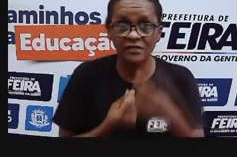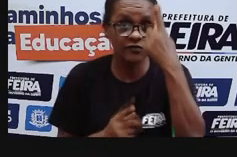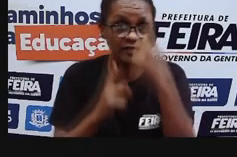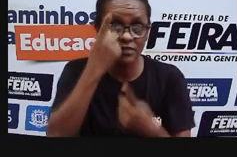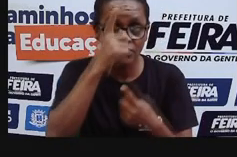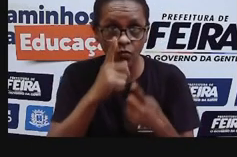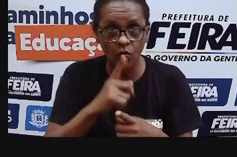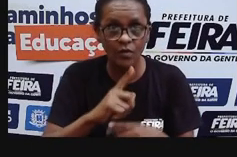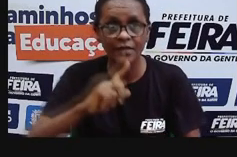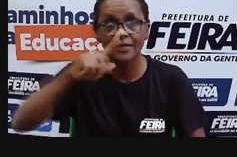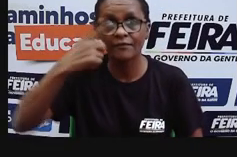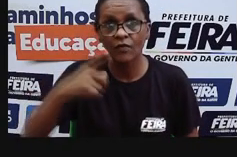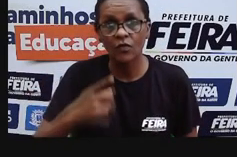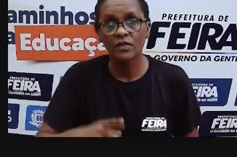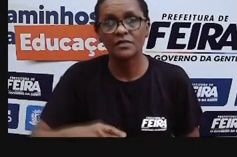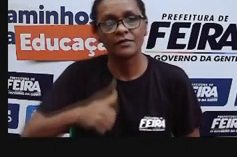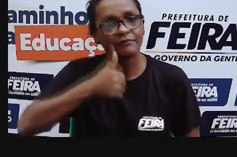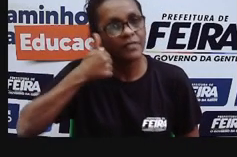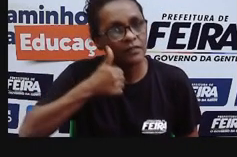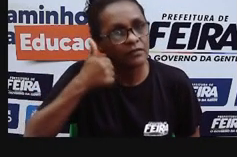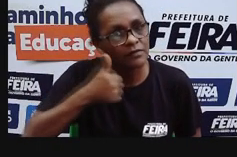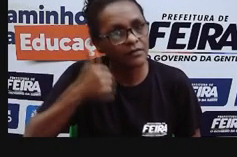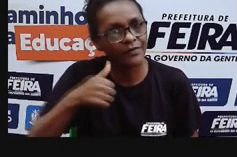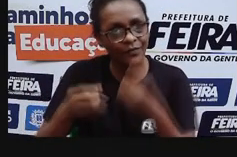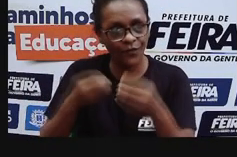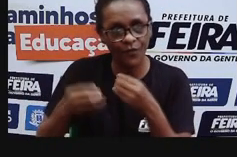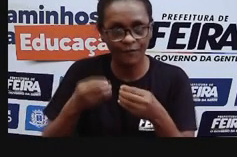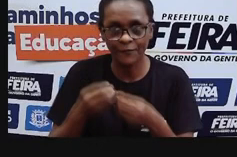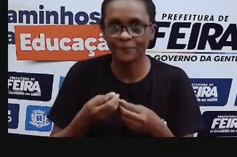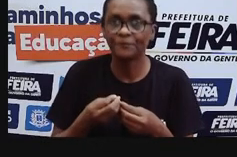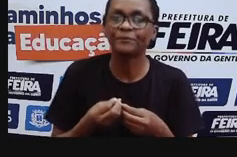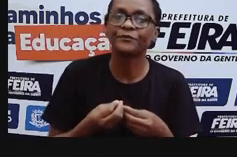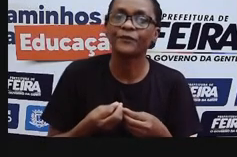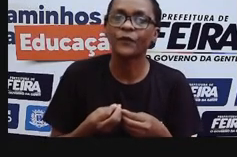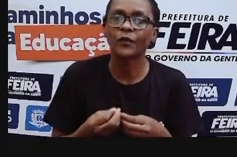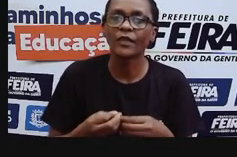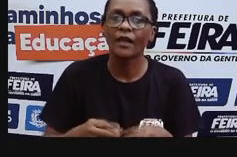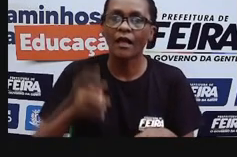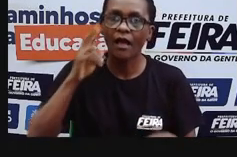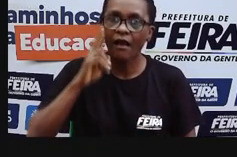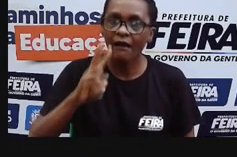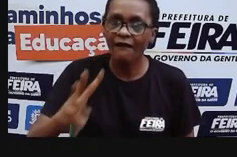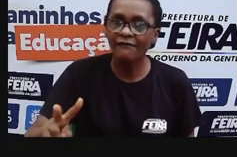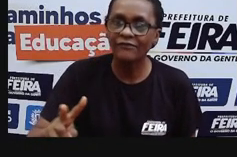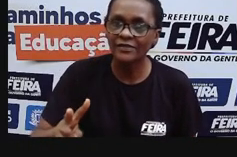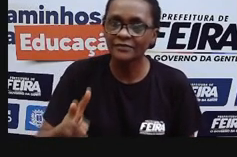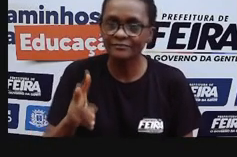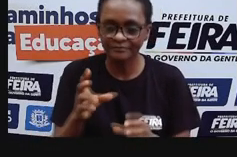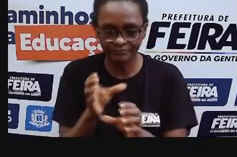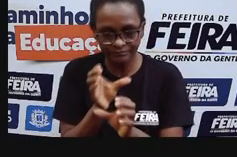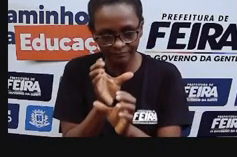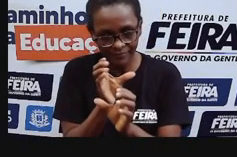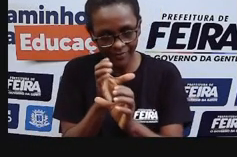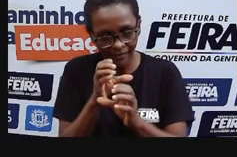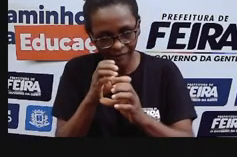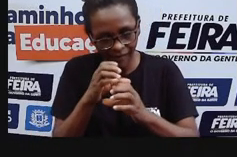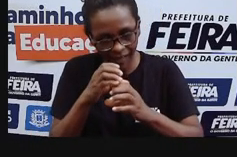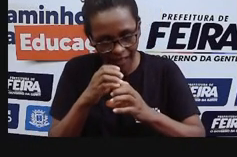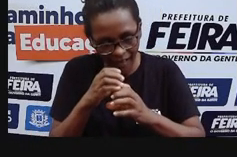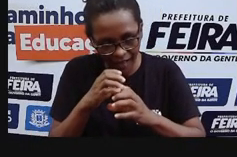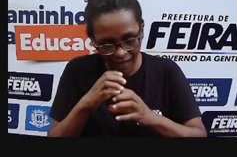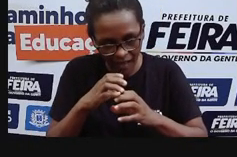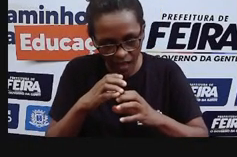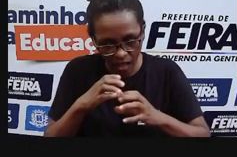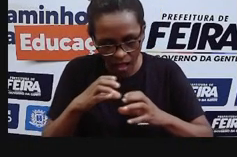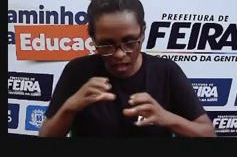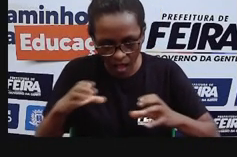microscópio que esses irmãos Janssen, eles tinham criados. E ele fez observações com ele. Com as